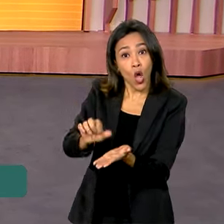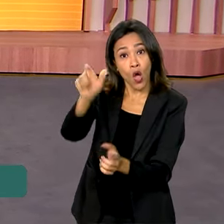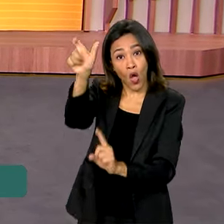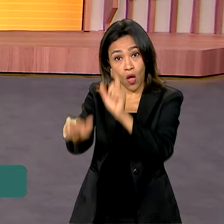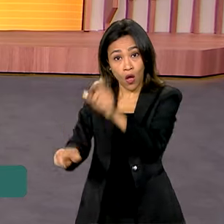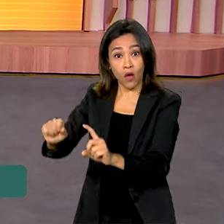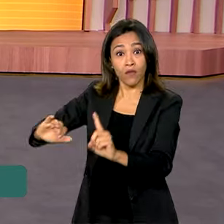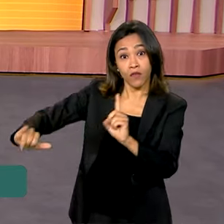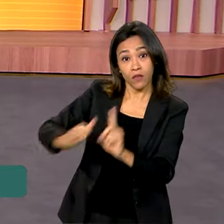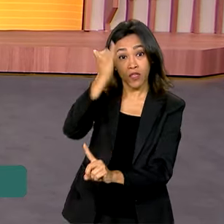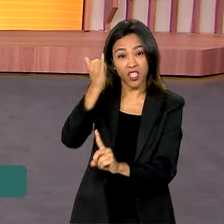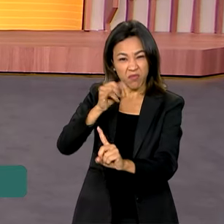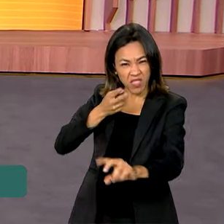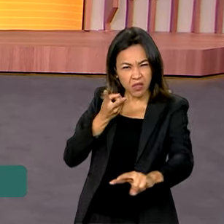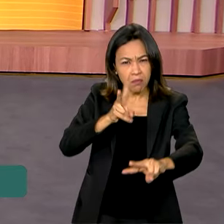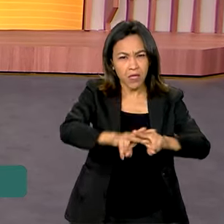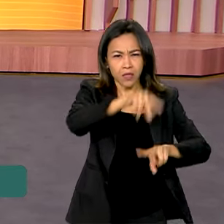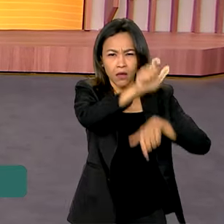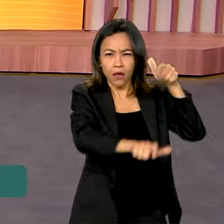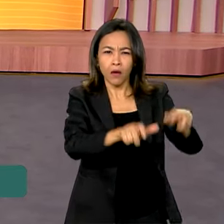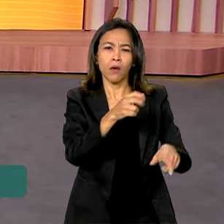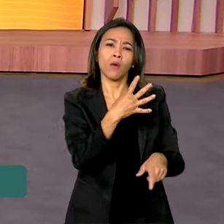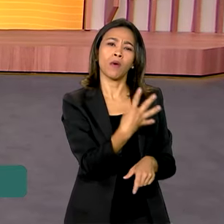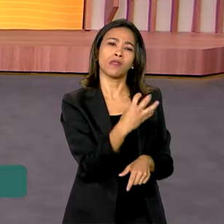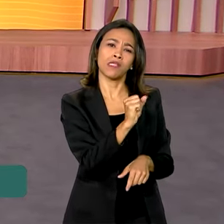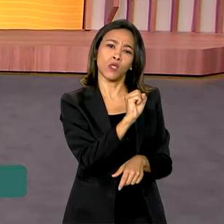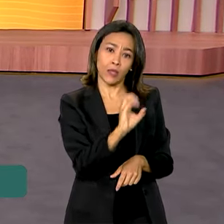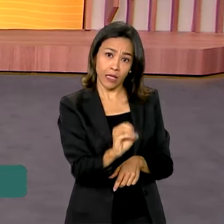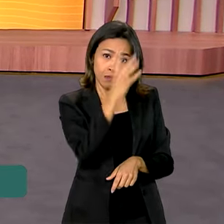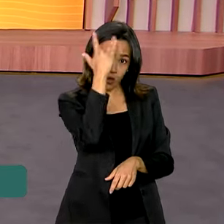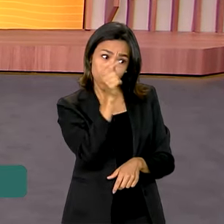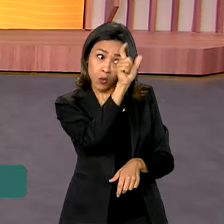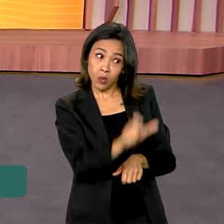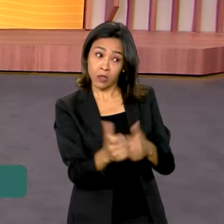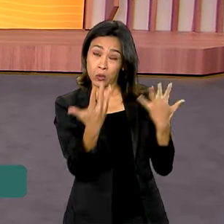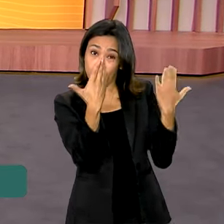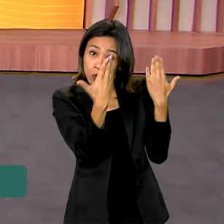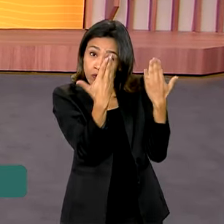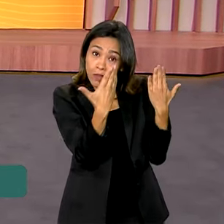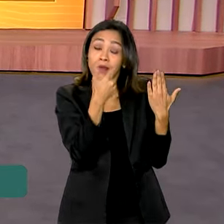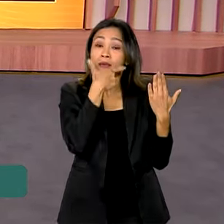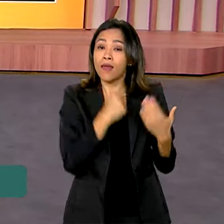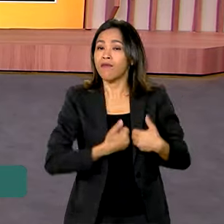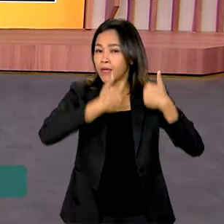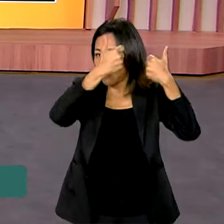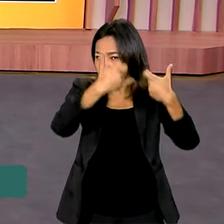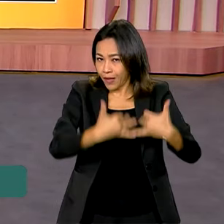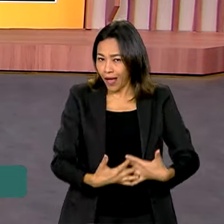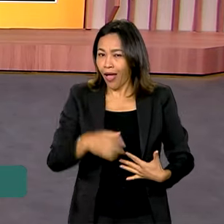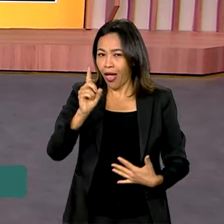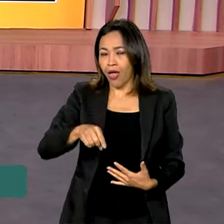480 suspeitos. Quem vai dar mais detalhes dessa iniciativa do Governo Federal é o diretor de Operações